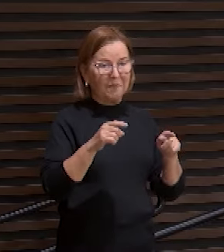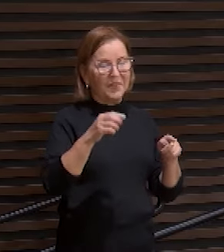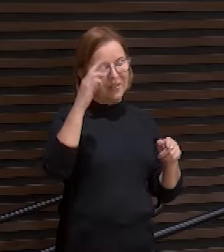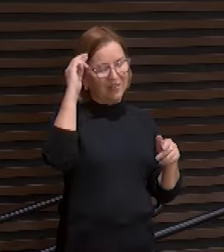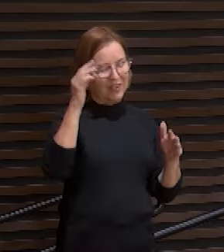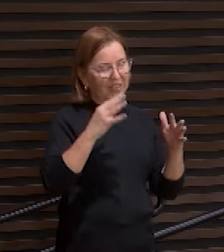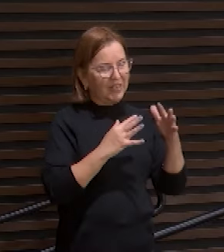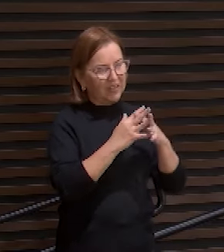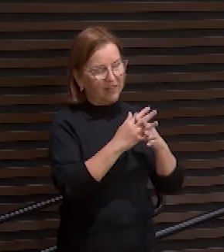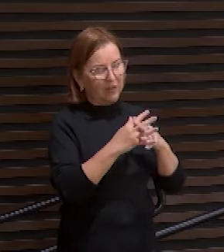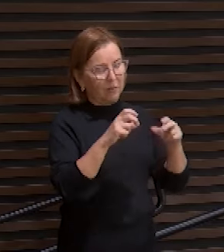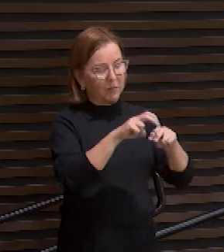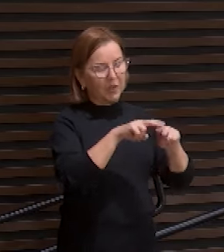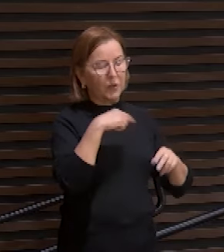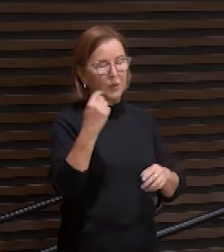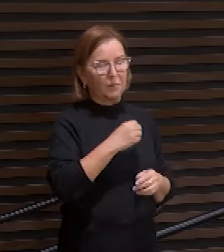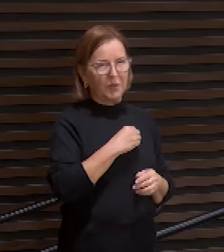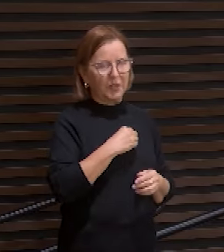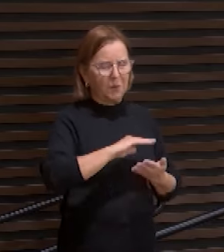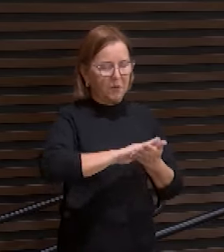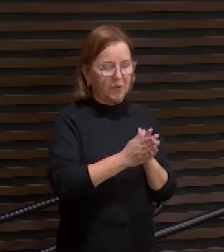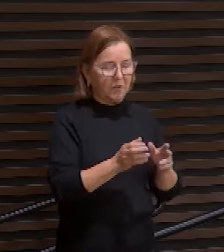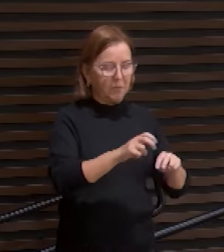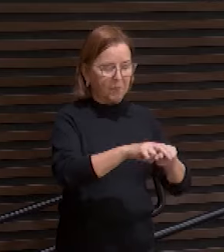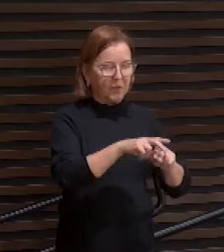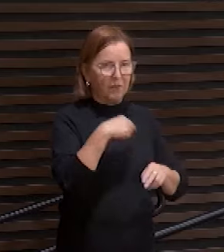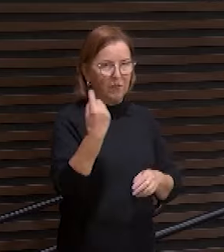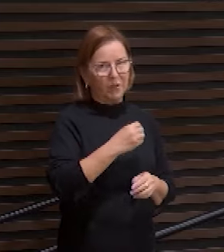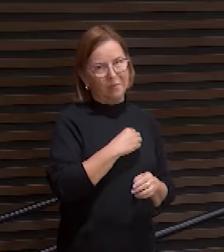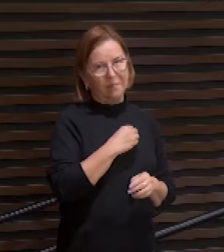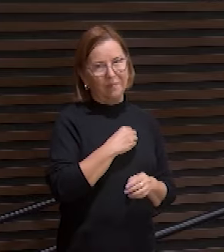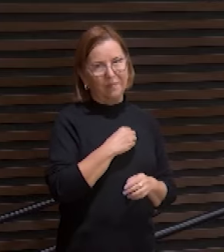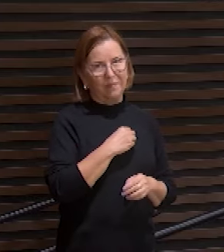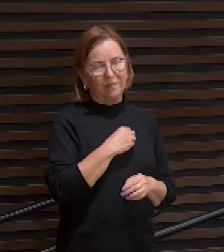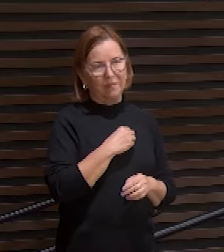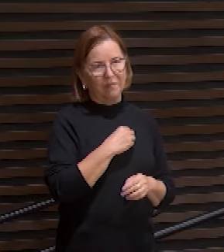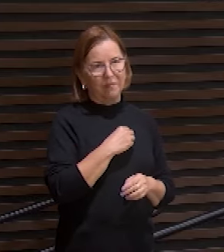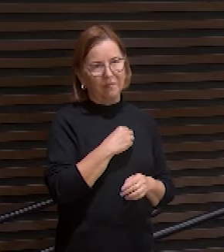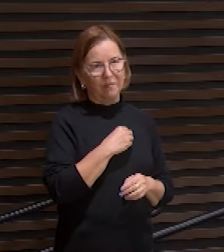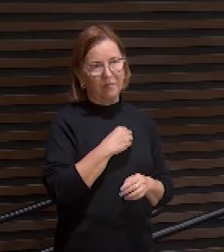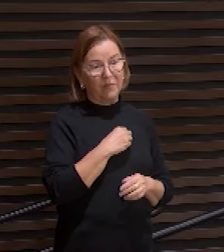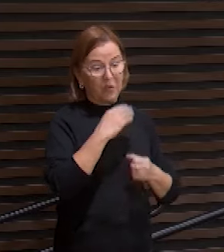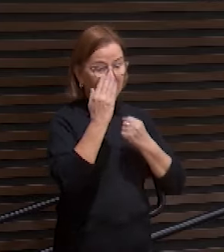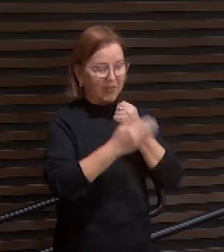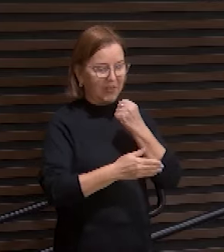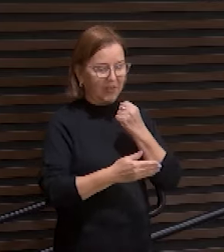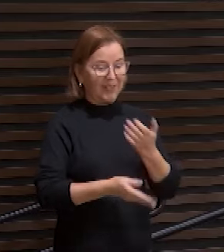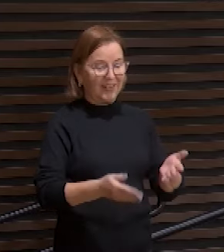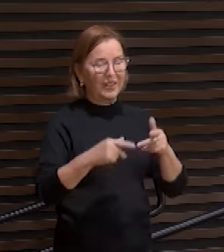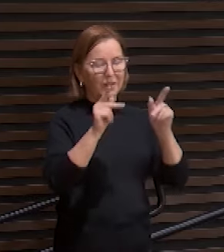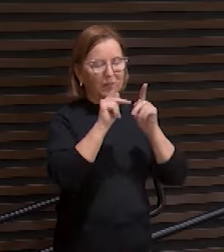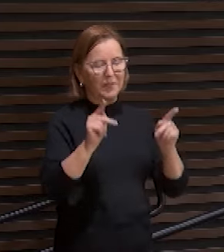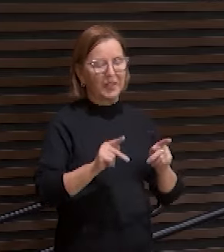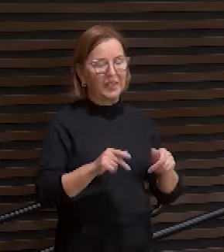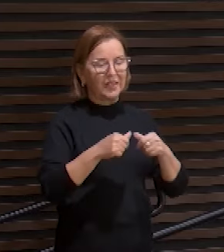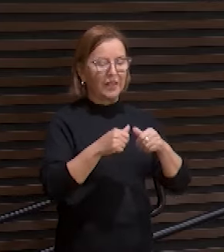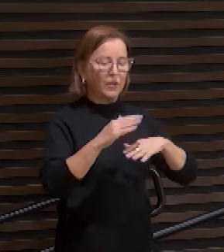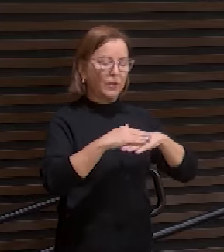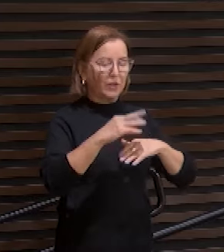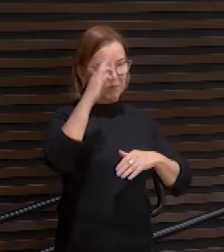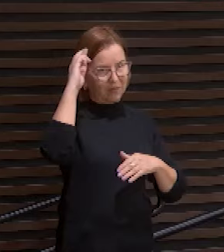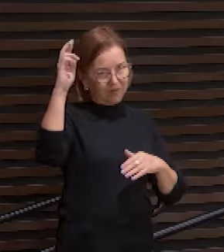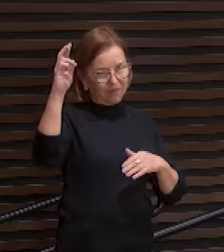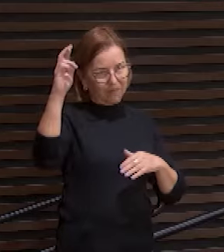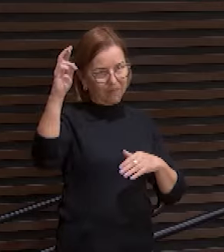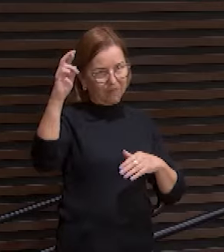pelas nossas transgressões e moído pelas nossas iniquidades o castigo que nos traz a paz estava sobre